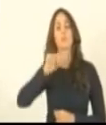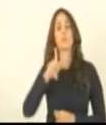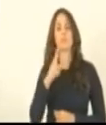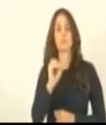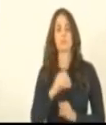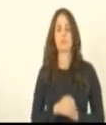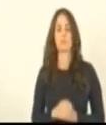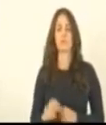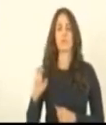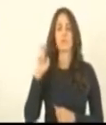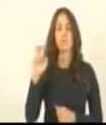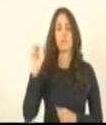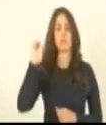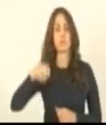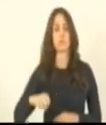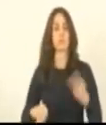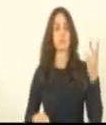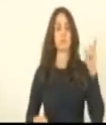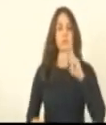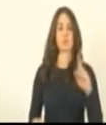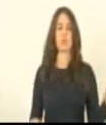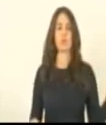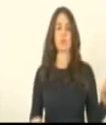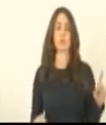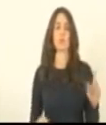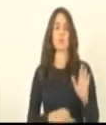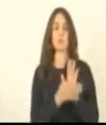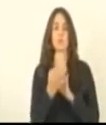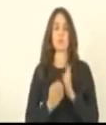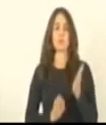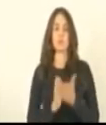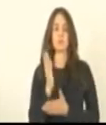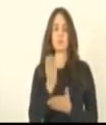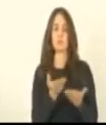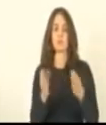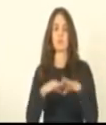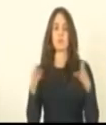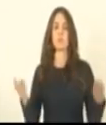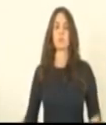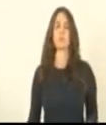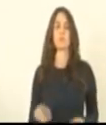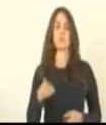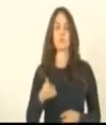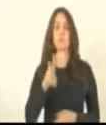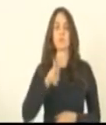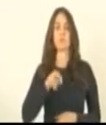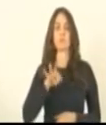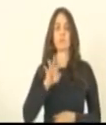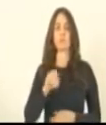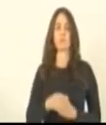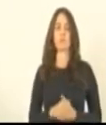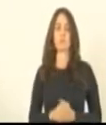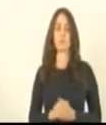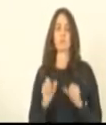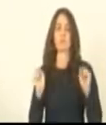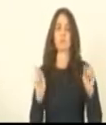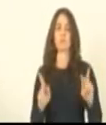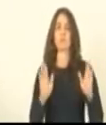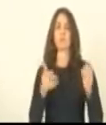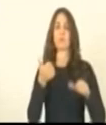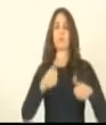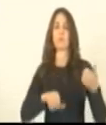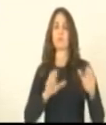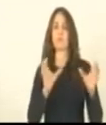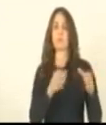votos sim, dois não, matéria, parecer aprovado, devolvo a mesa ao presidente pela manutenção do veto. Ok, tendo sido apreciado na